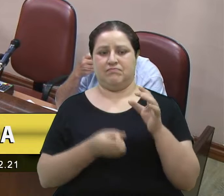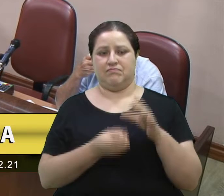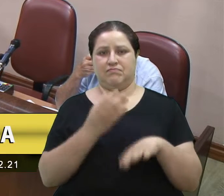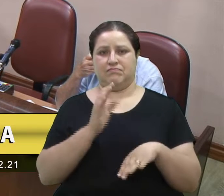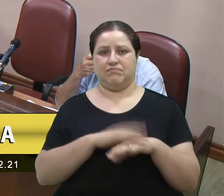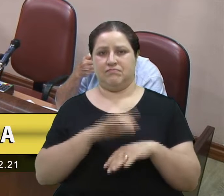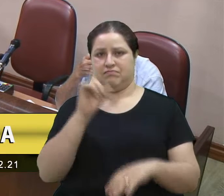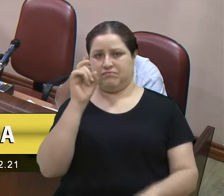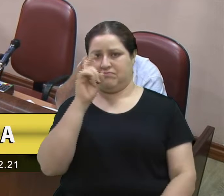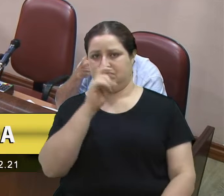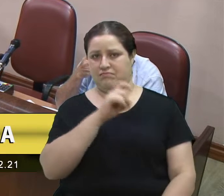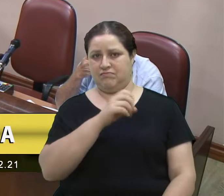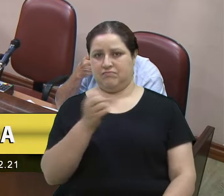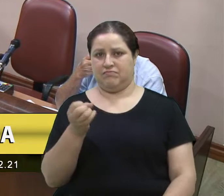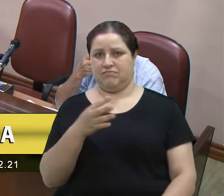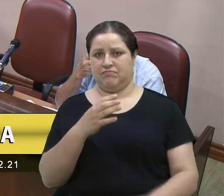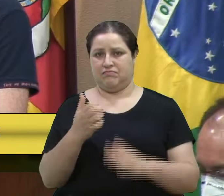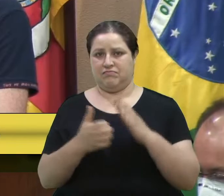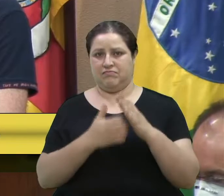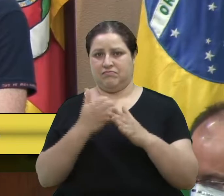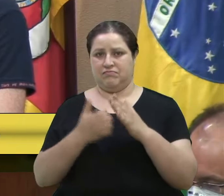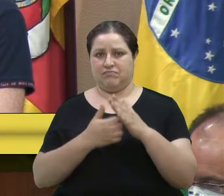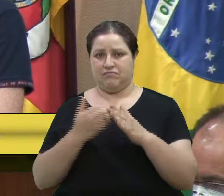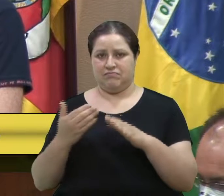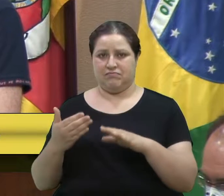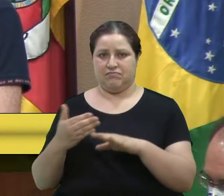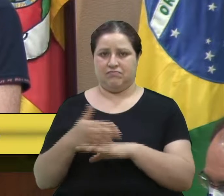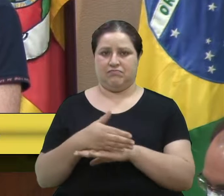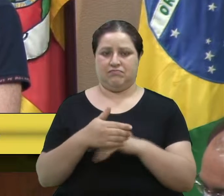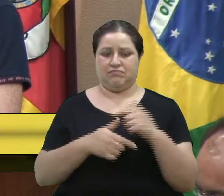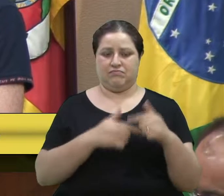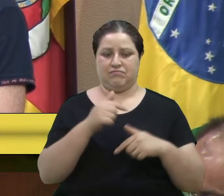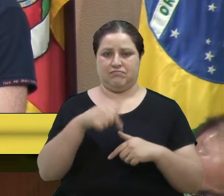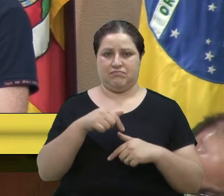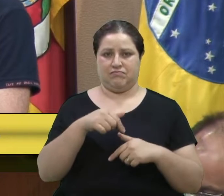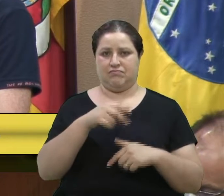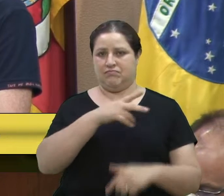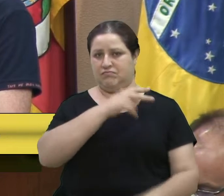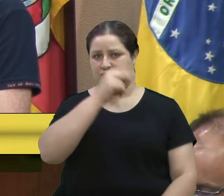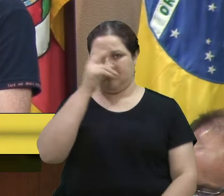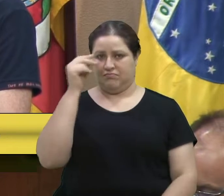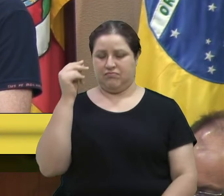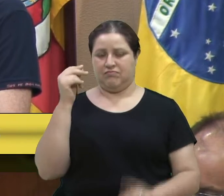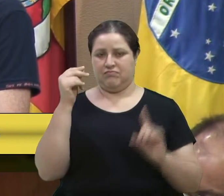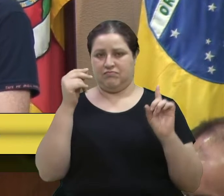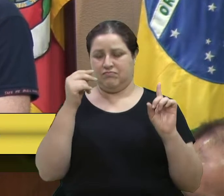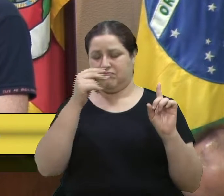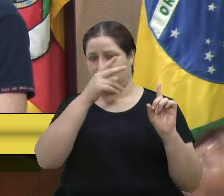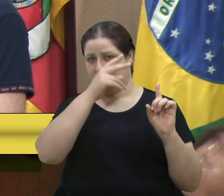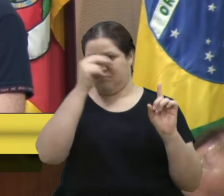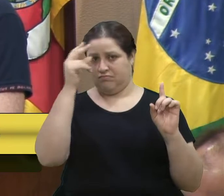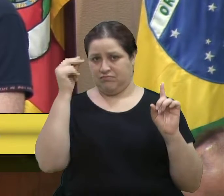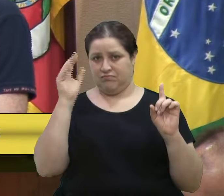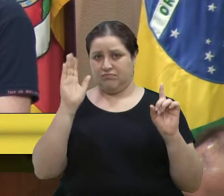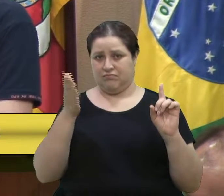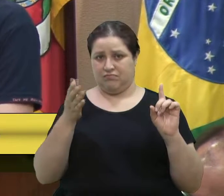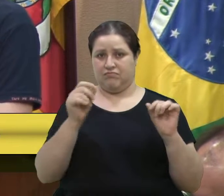dificuldades para que novas empresas entrem no mercado de Caxias do Sul. A prefeitura, através do seu prefeito, já mandou o